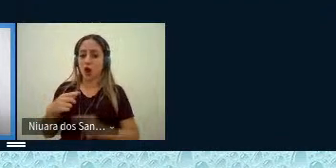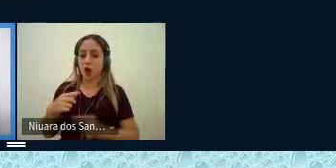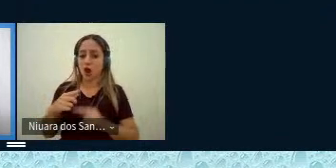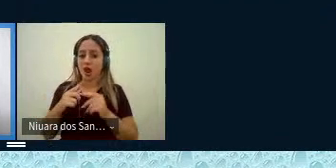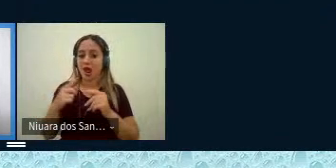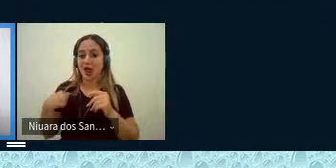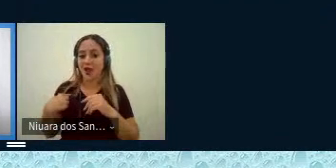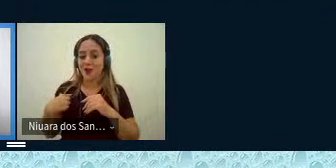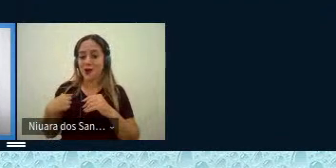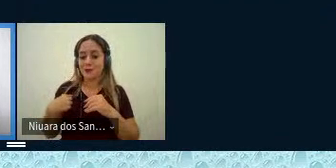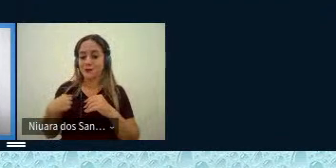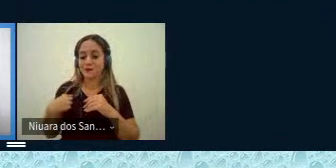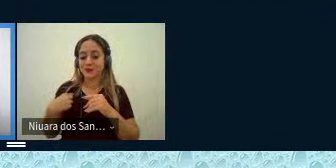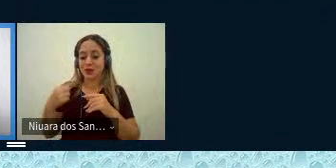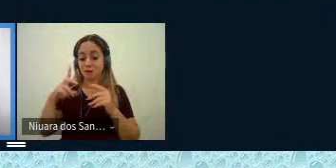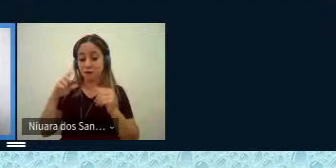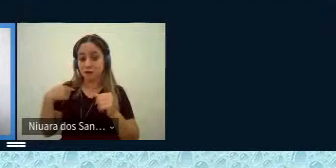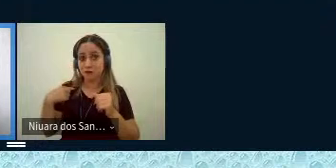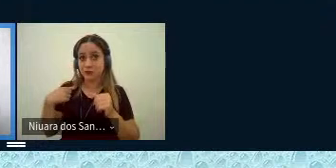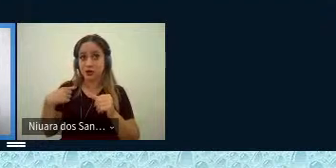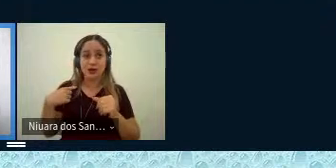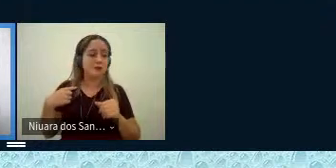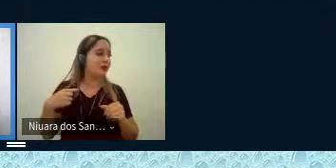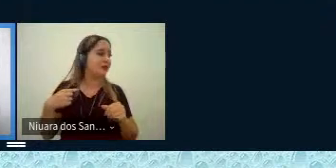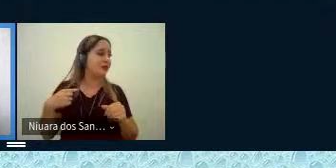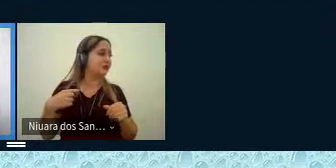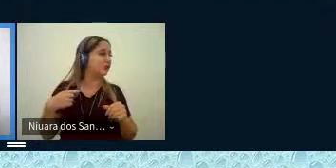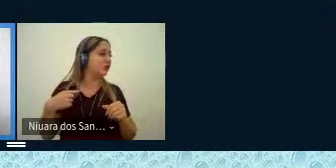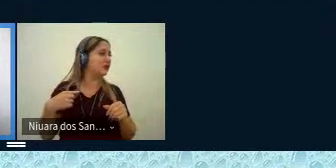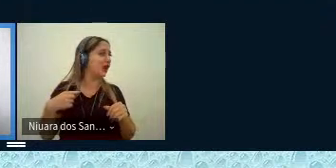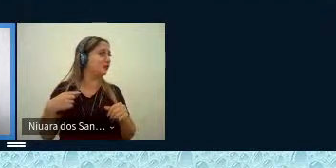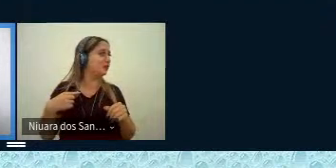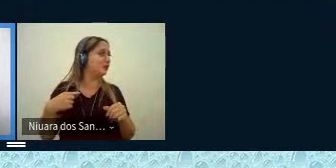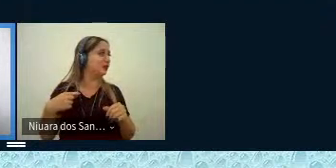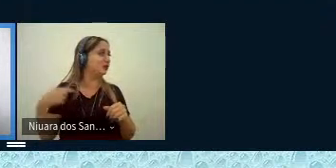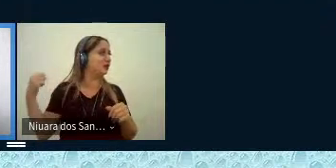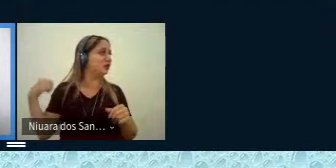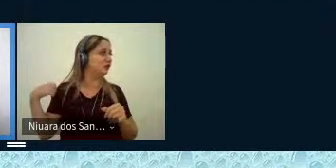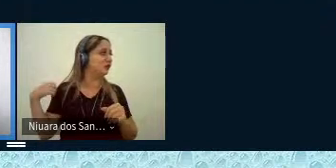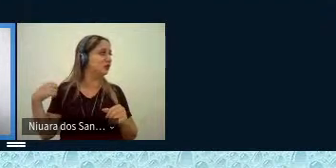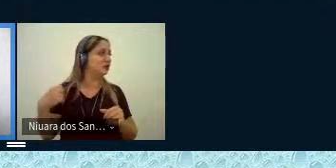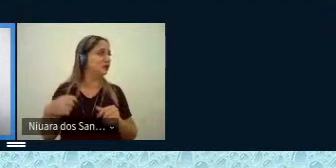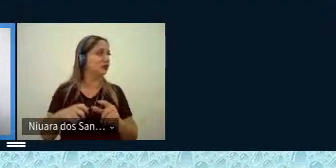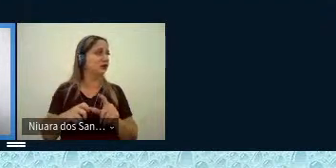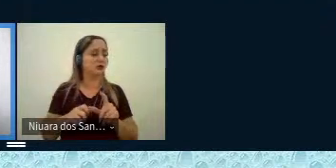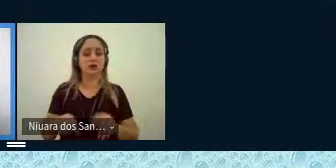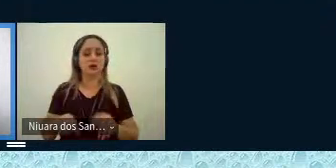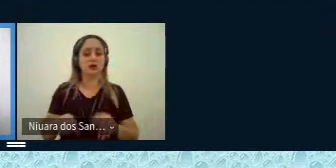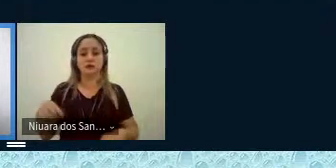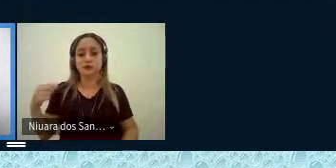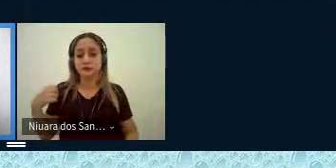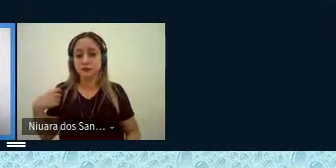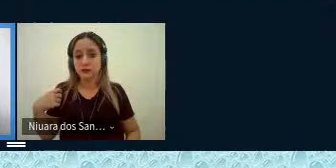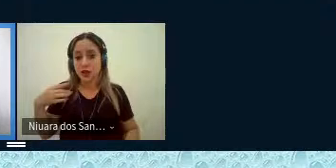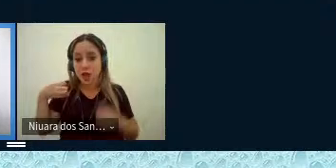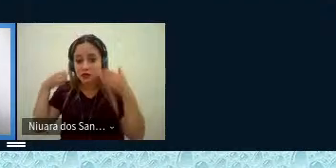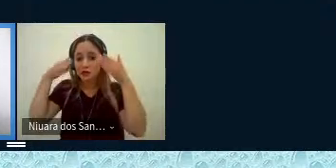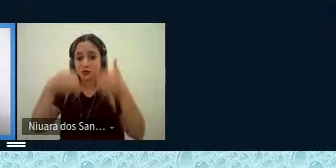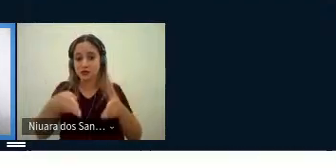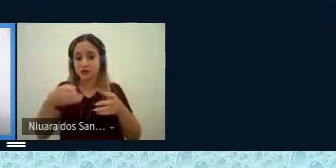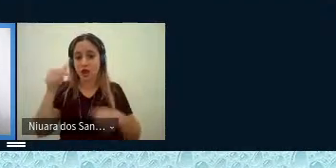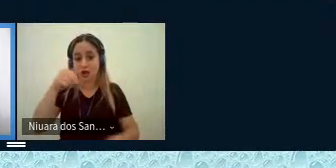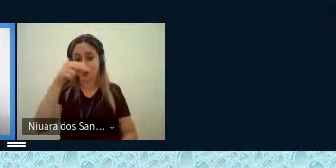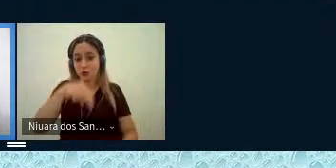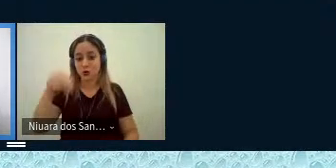peça fundamental do estudo das variações linguísticas da Amazônia brasileira, especificamente da região